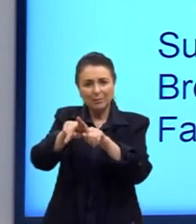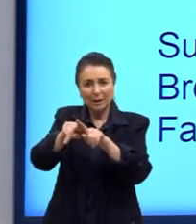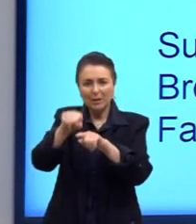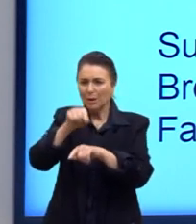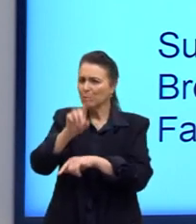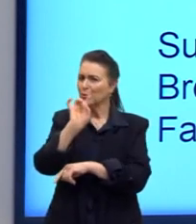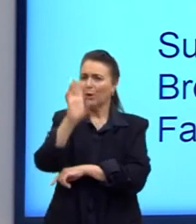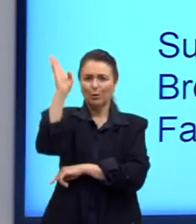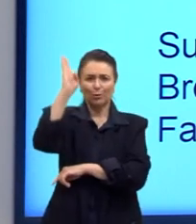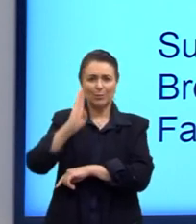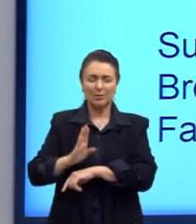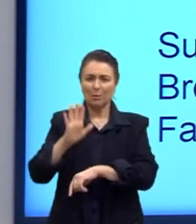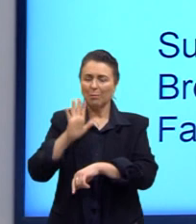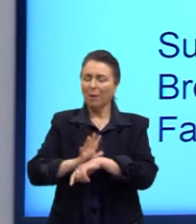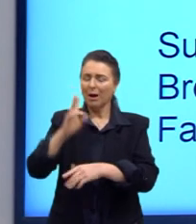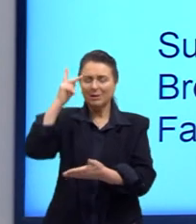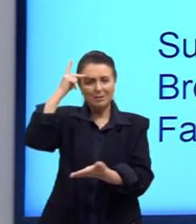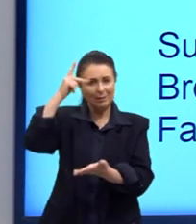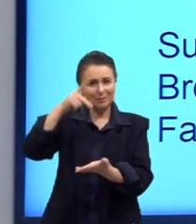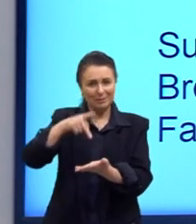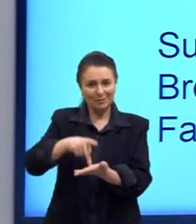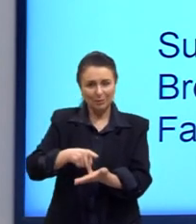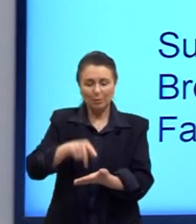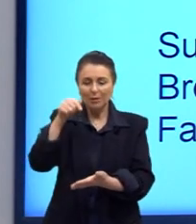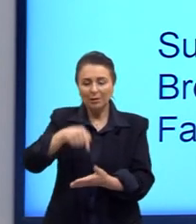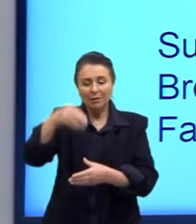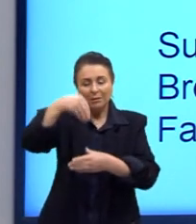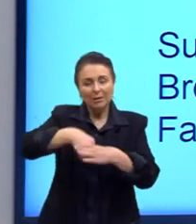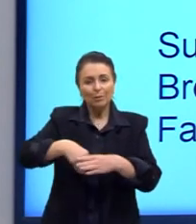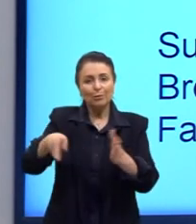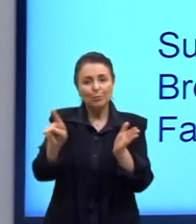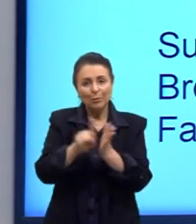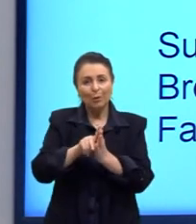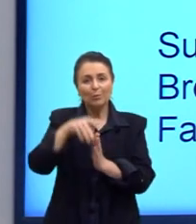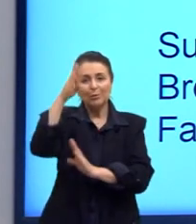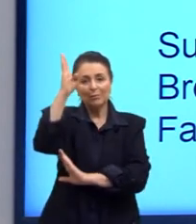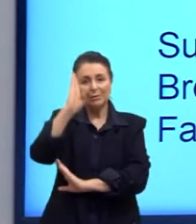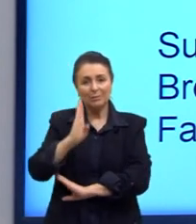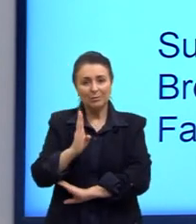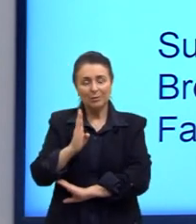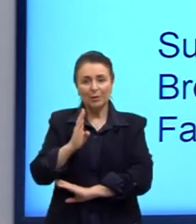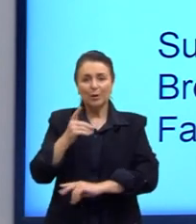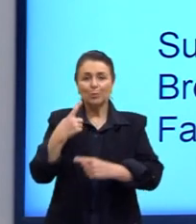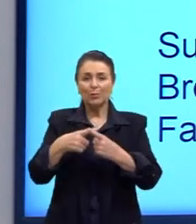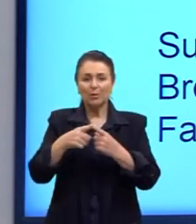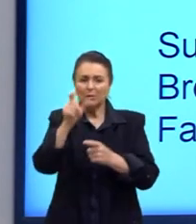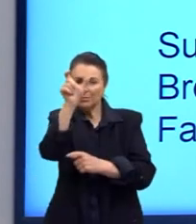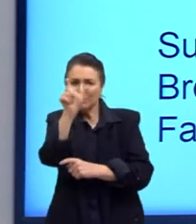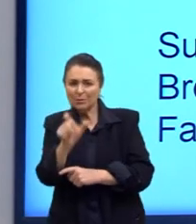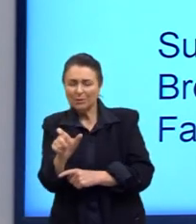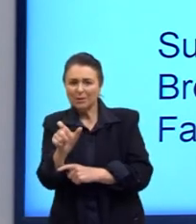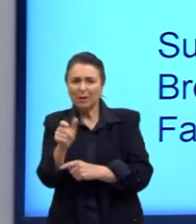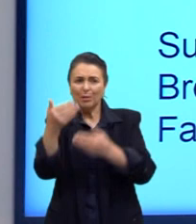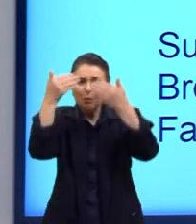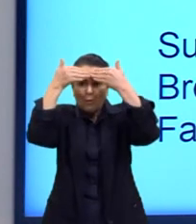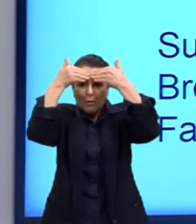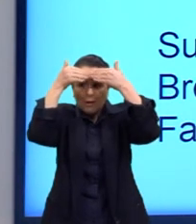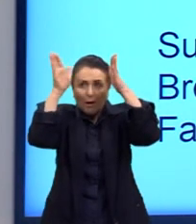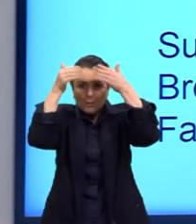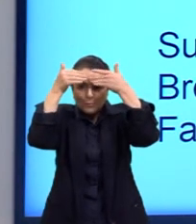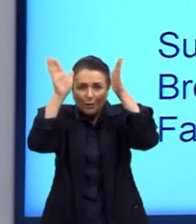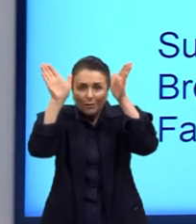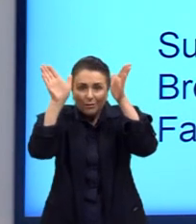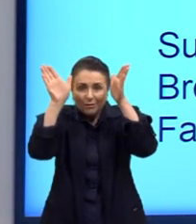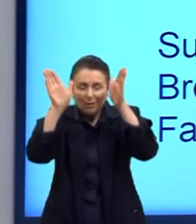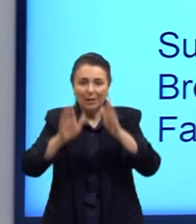como eu posso dizer, mais reconhecido do que aqui dentro do nosso próprio Brasil. Porque as pessoas, às vezes, não abrem a sua cabecinha para